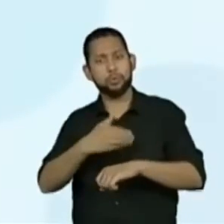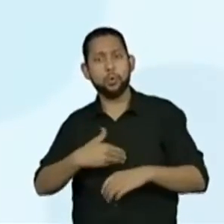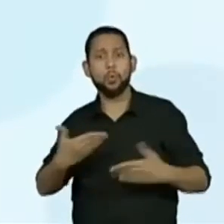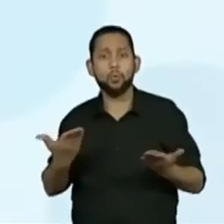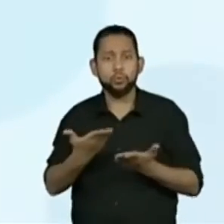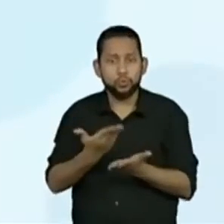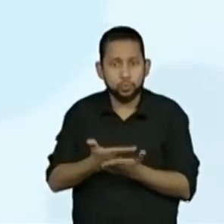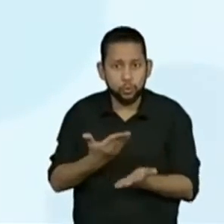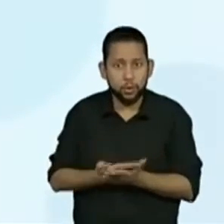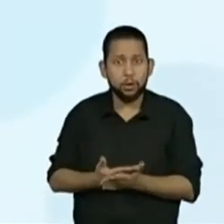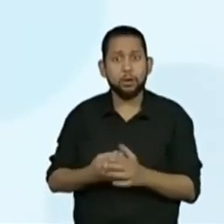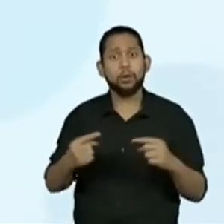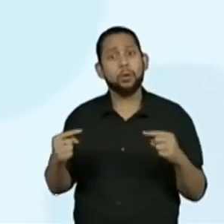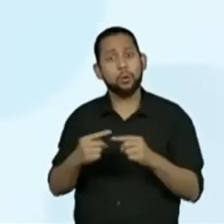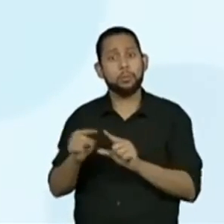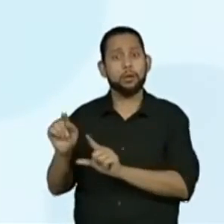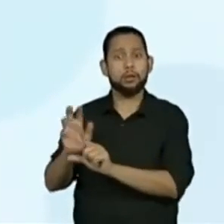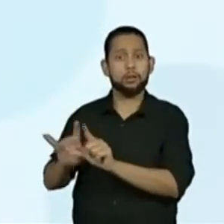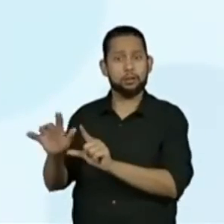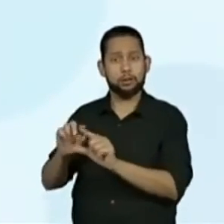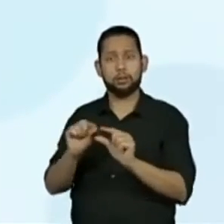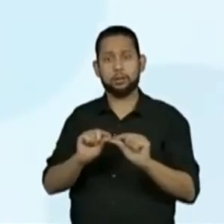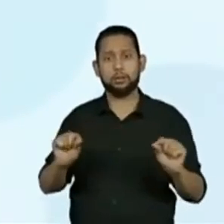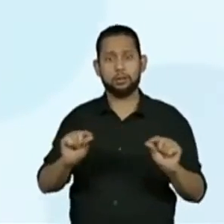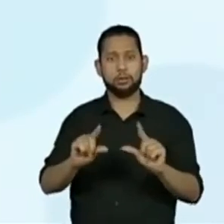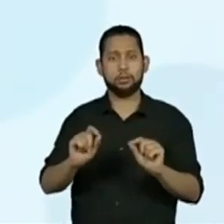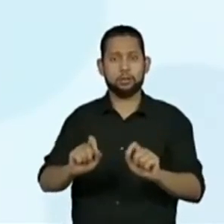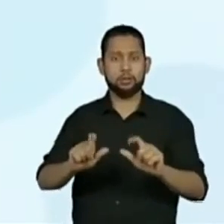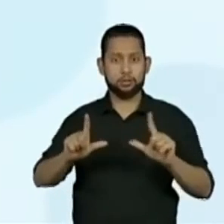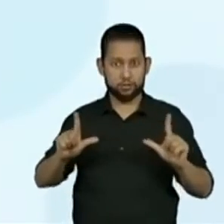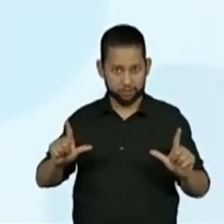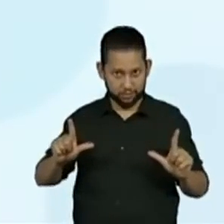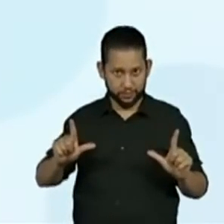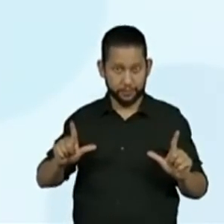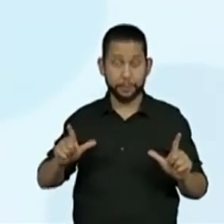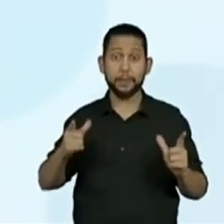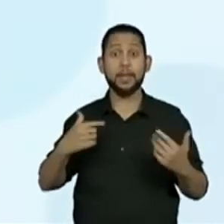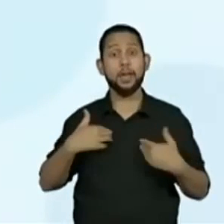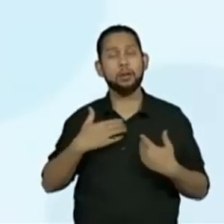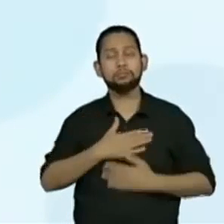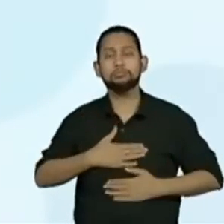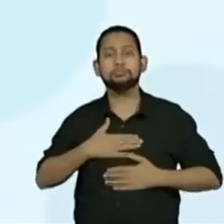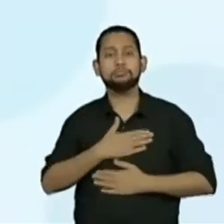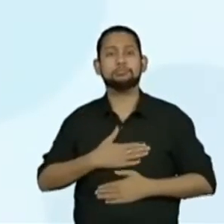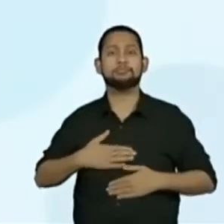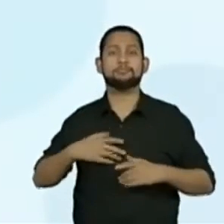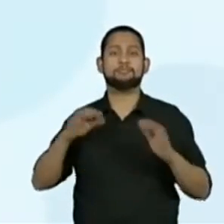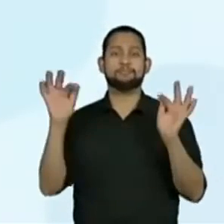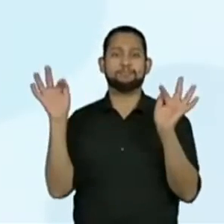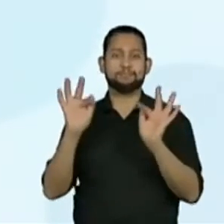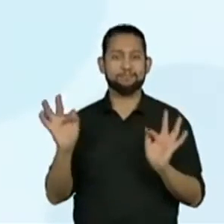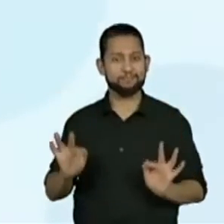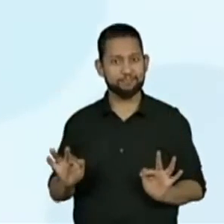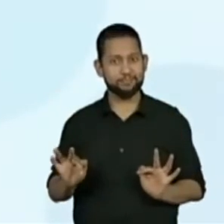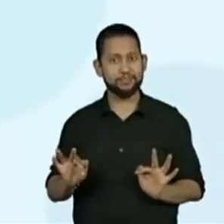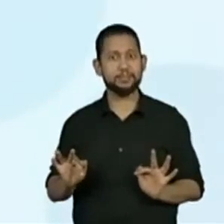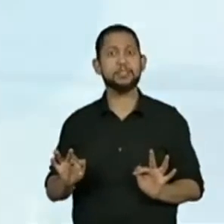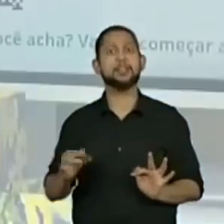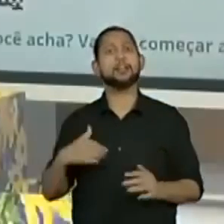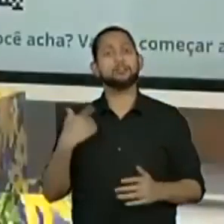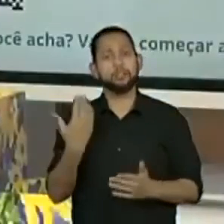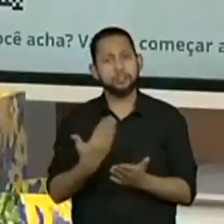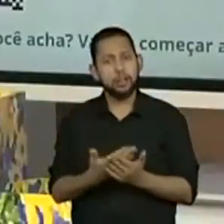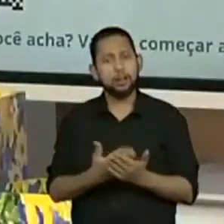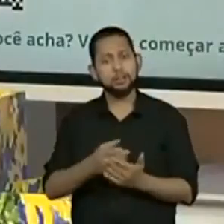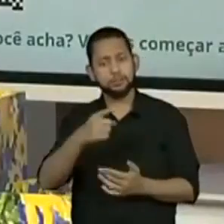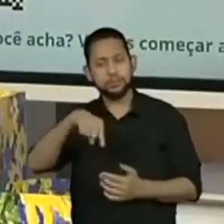hoje pelo QR Code ou o link da telinha. Eu estou muito feliz com toda a repercussão das nossas